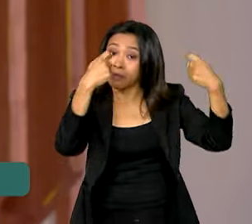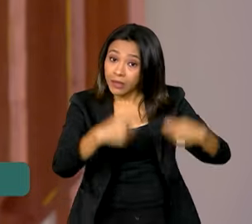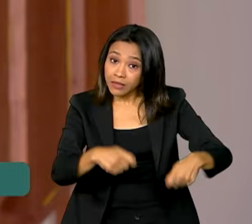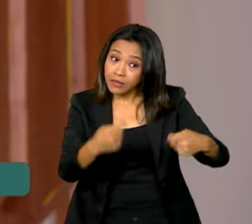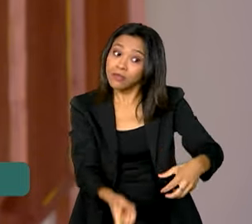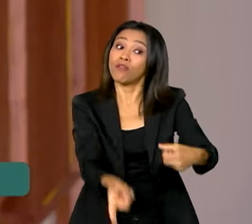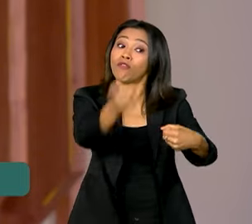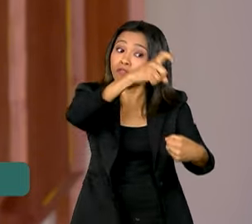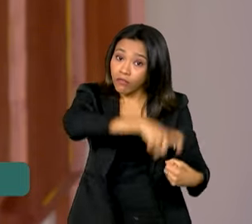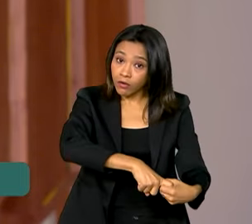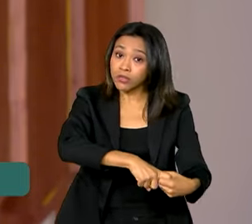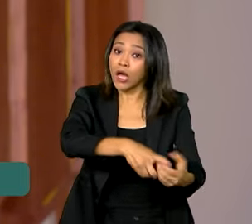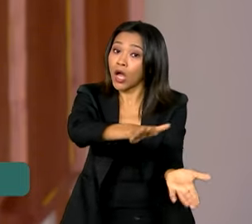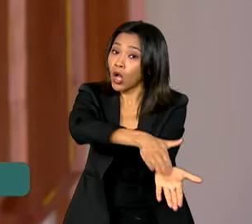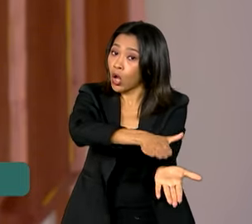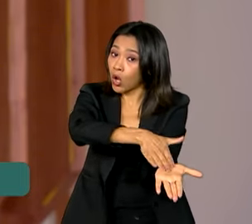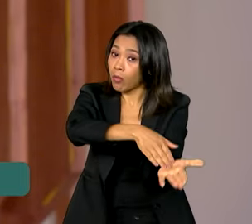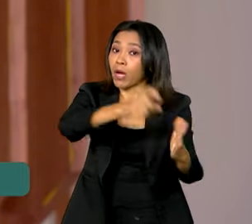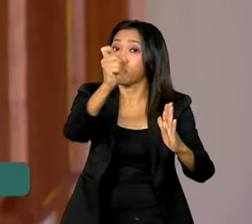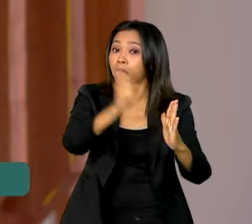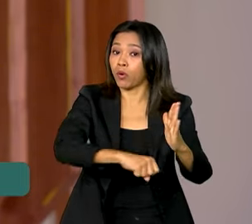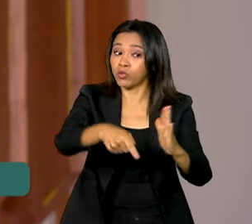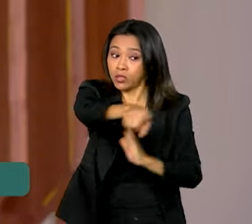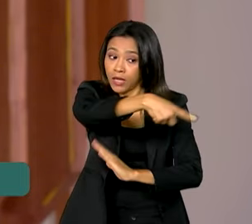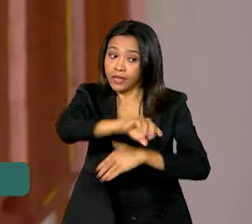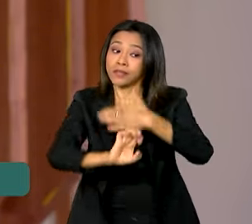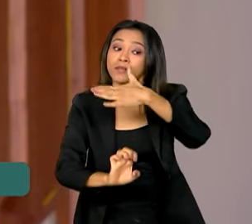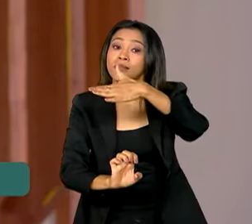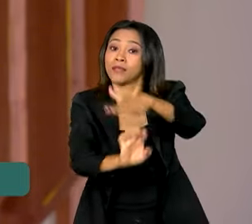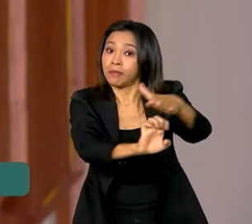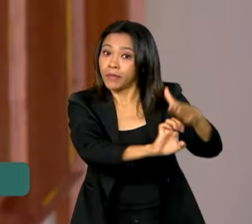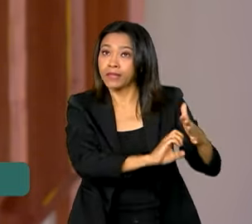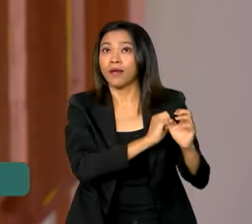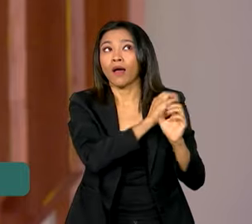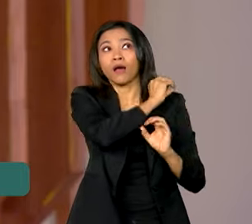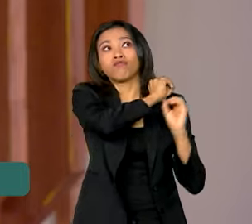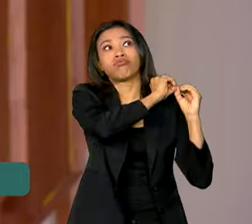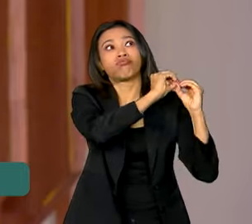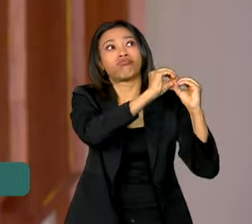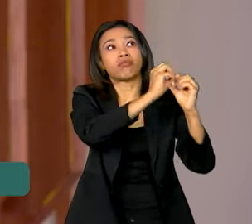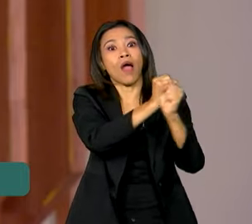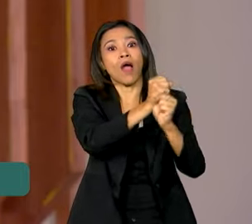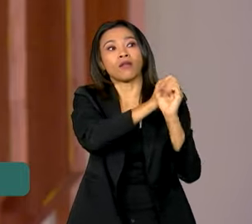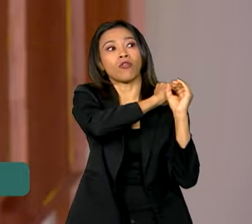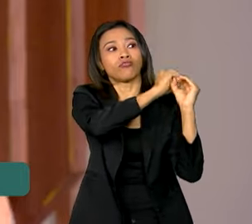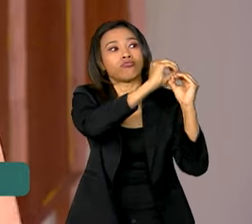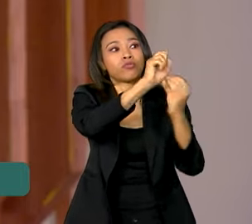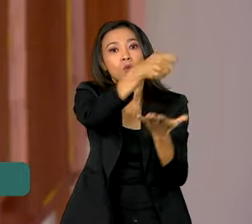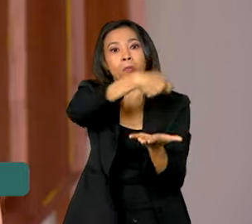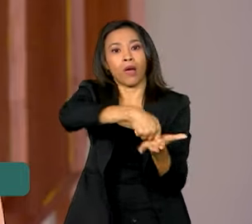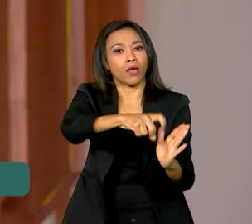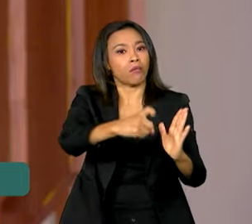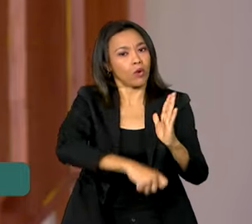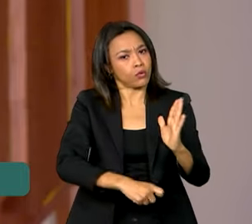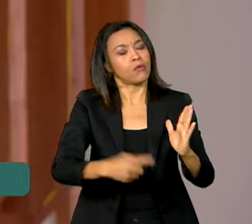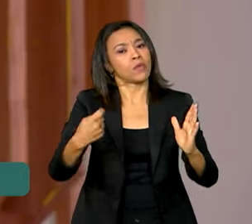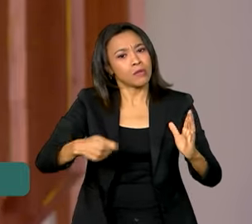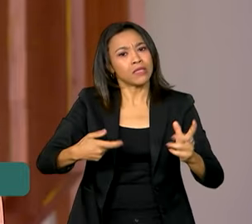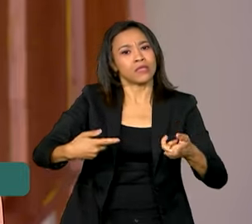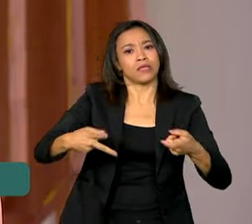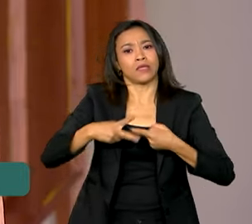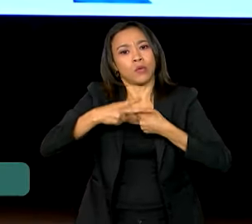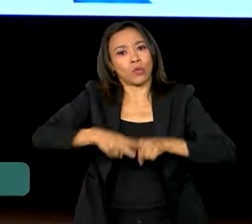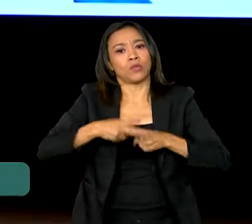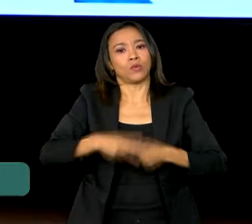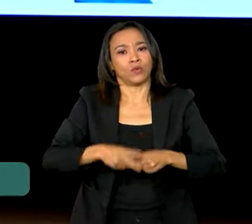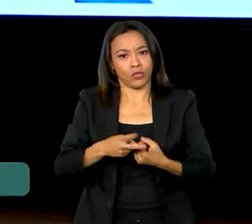cobrar impostos de empresas que estão isentas aí há anos. E isso tudo para reequilibrar as contas do país. Vamos ver.